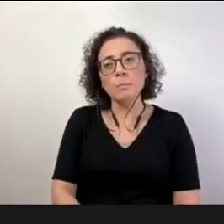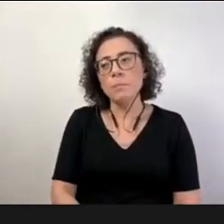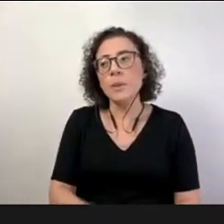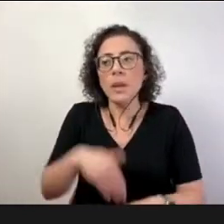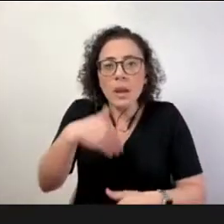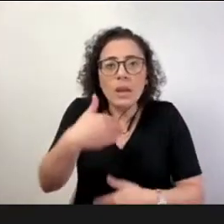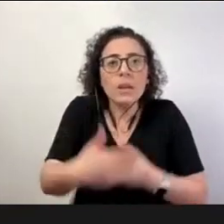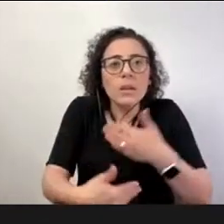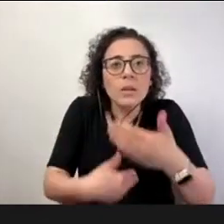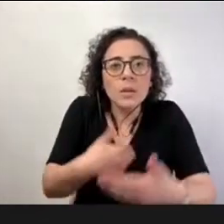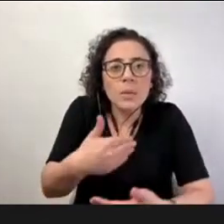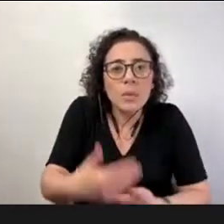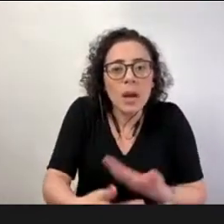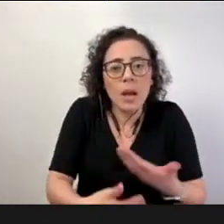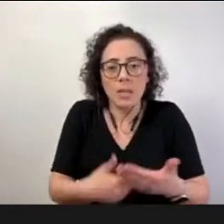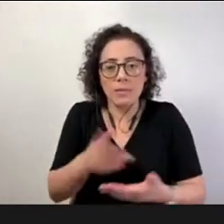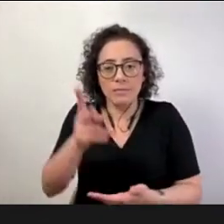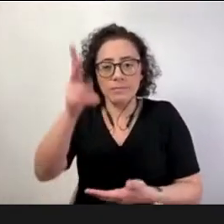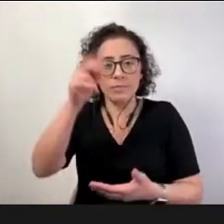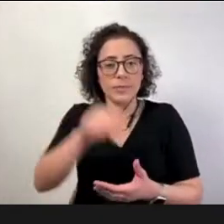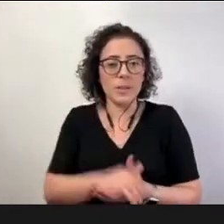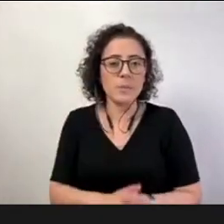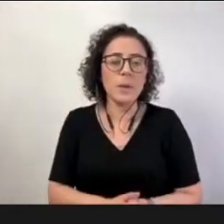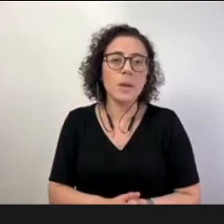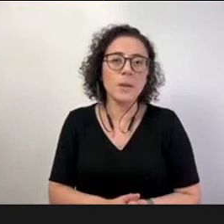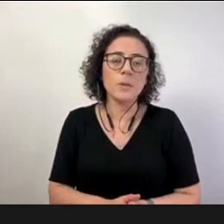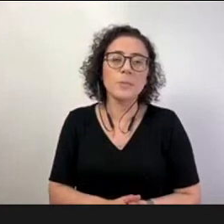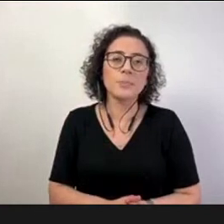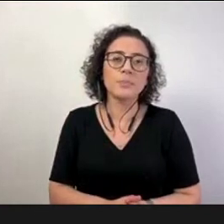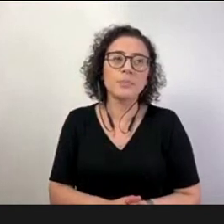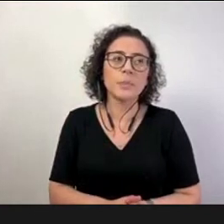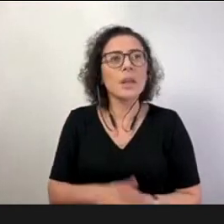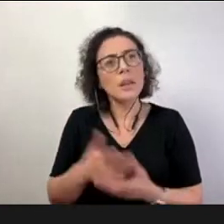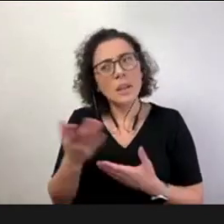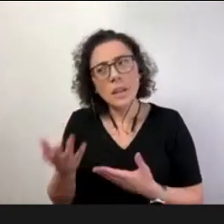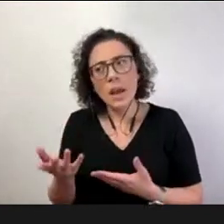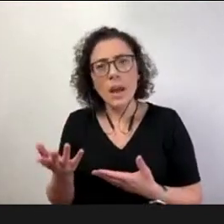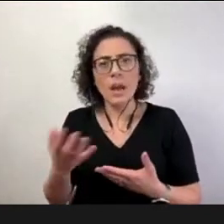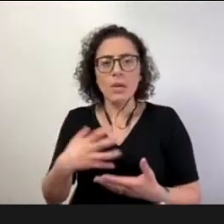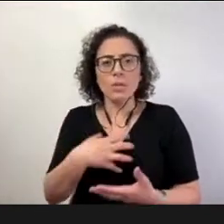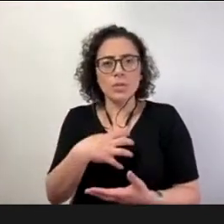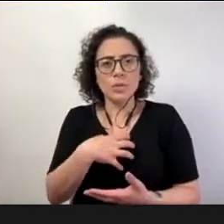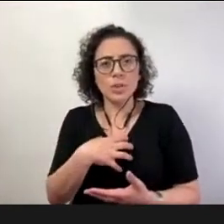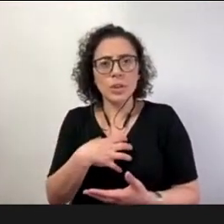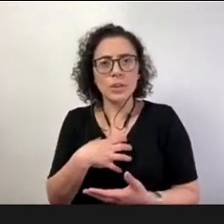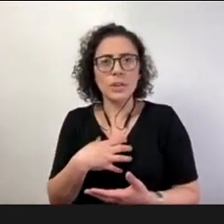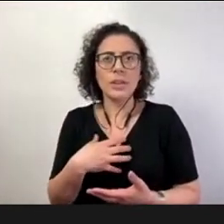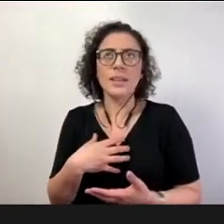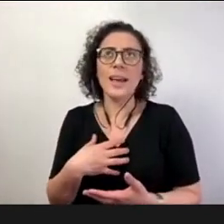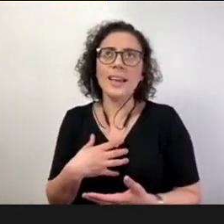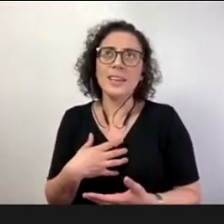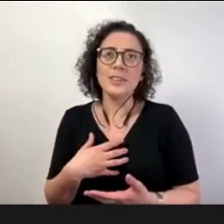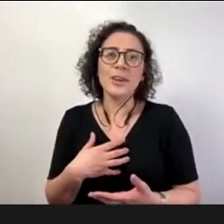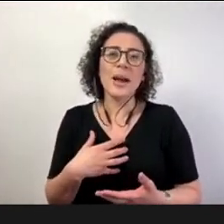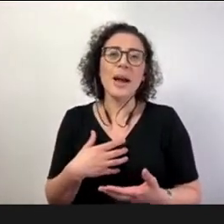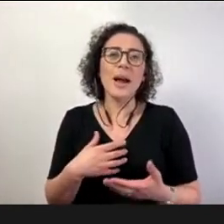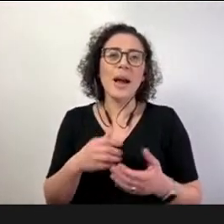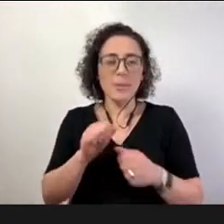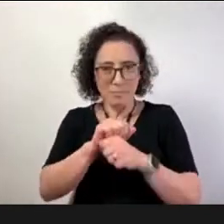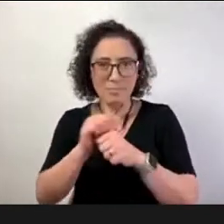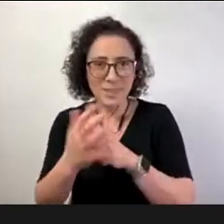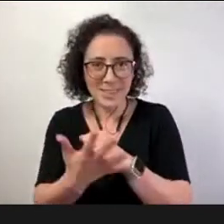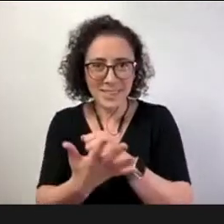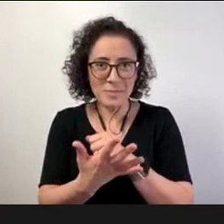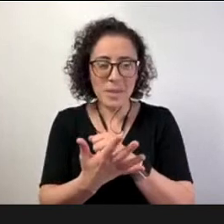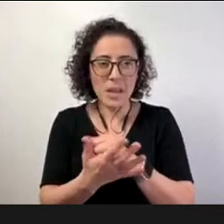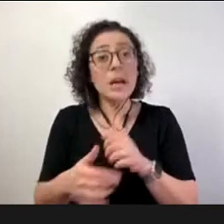contexto e é um modelo que enfim foi facilitado pela pandemia porque a própria comunicação que antes a